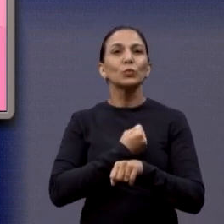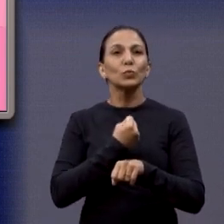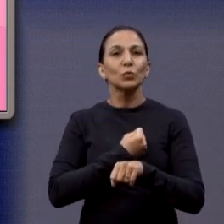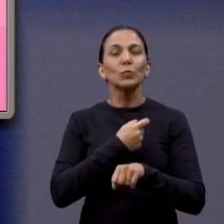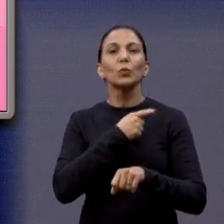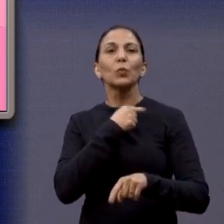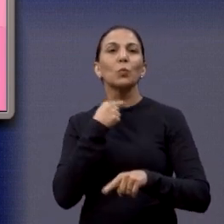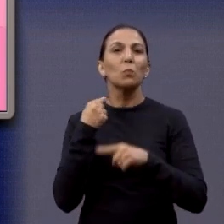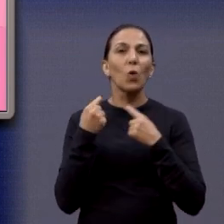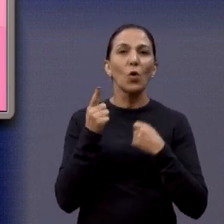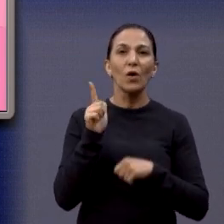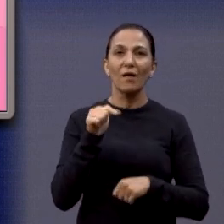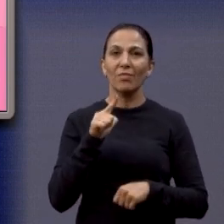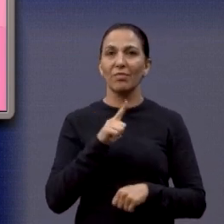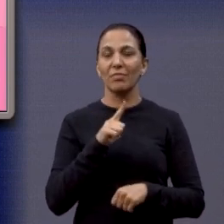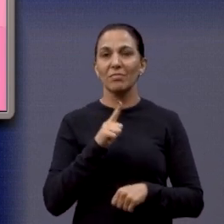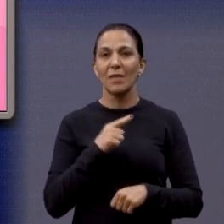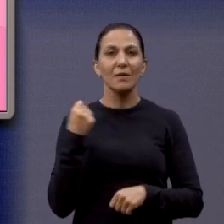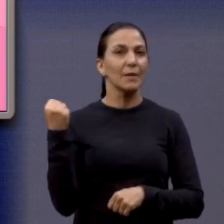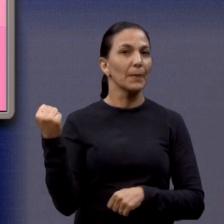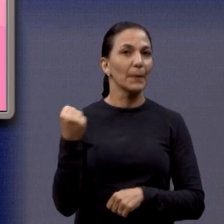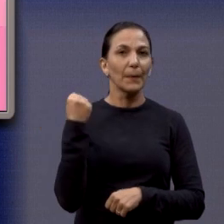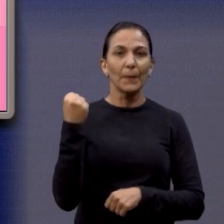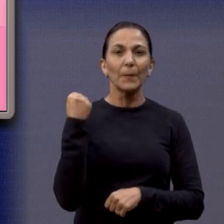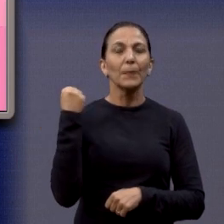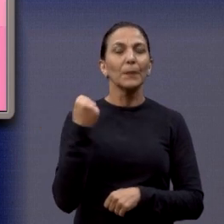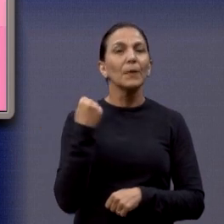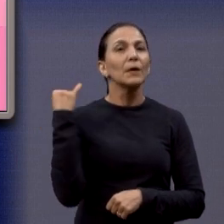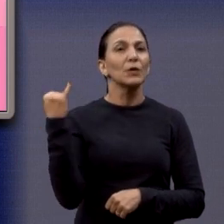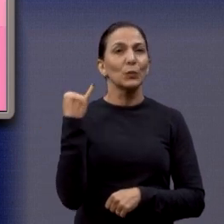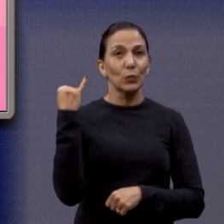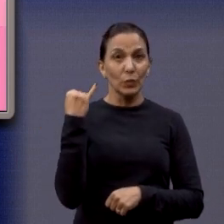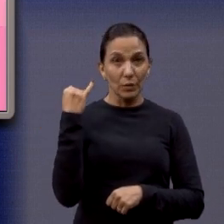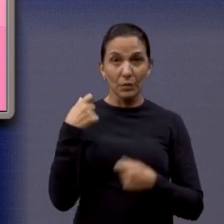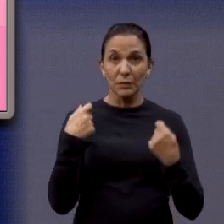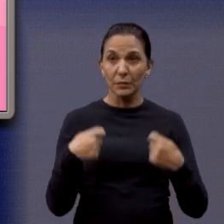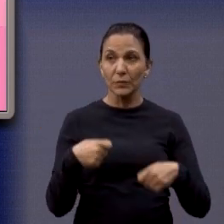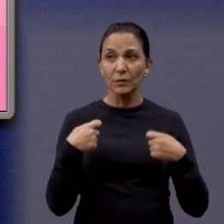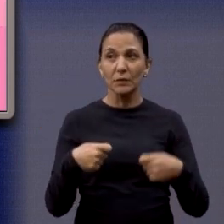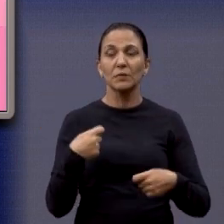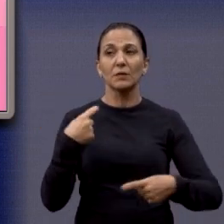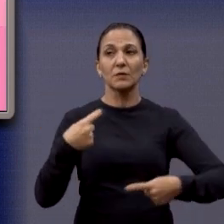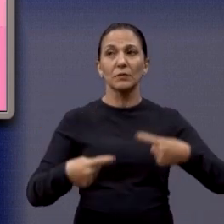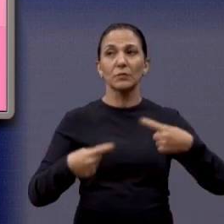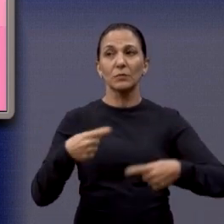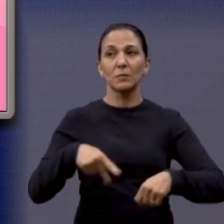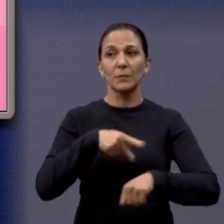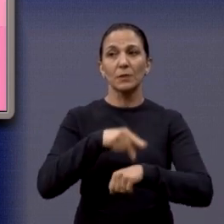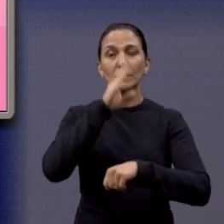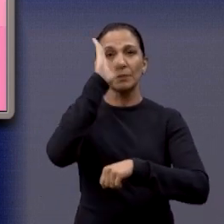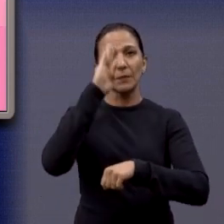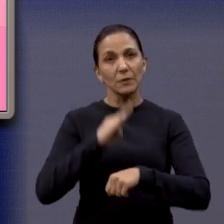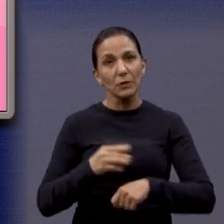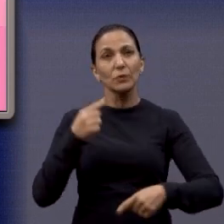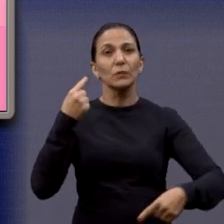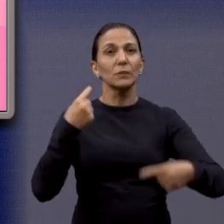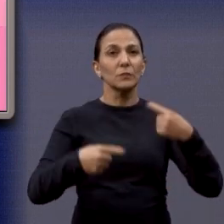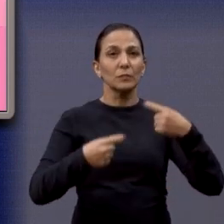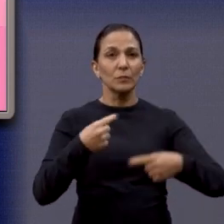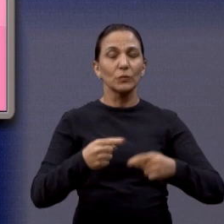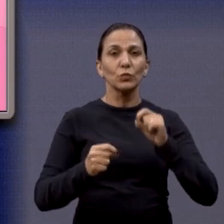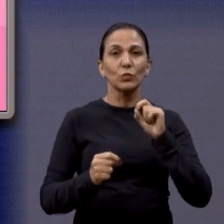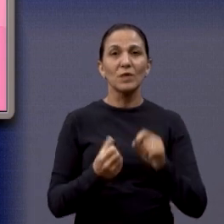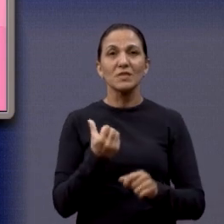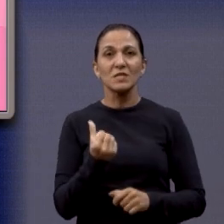mortes. Então isso é muito grave, gente deveria estar discutindo outras coisas. A gente ainda no Brasil está discutindo que